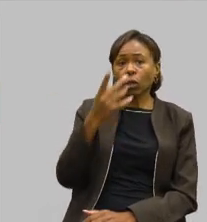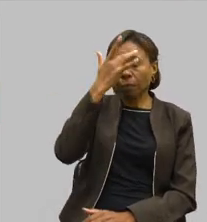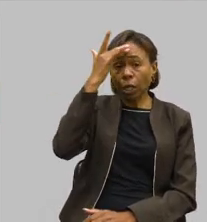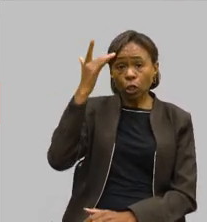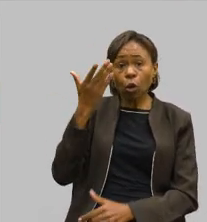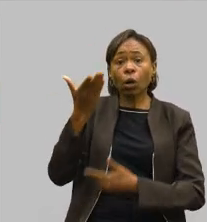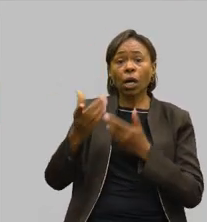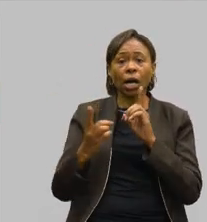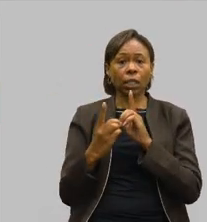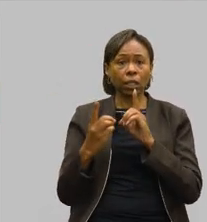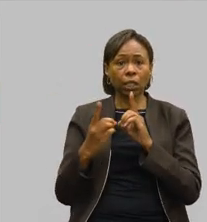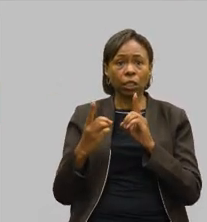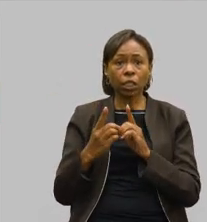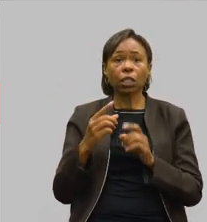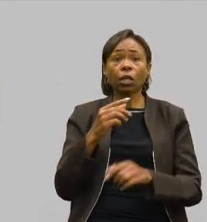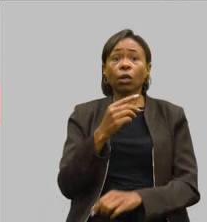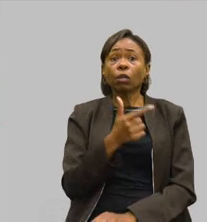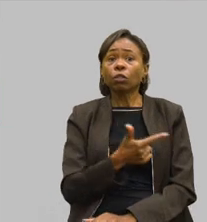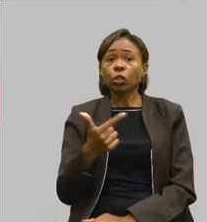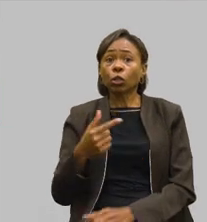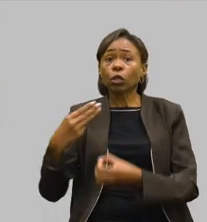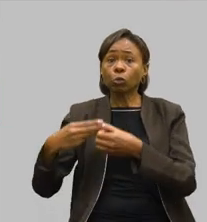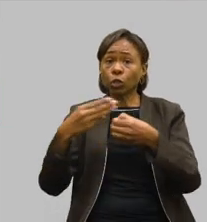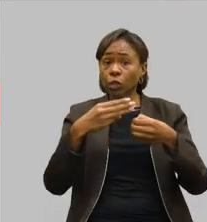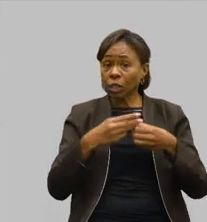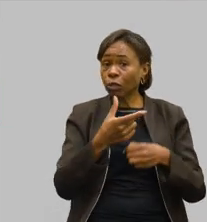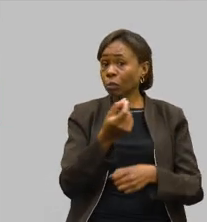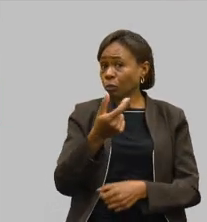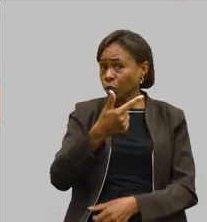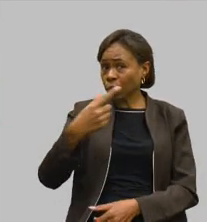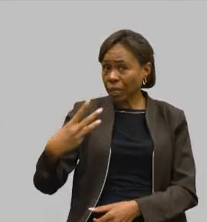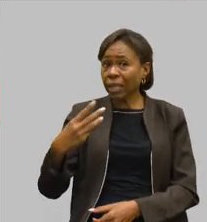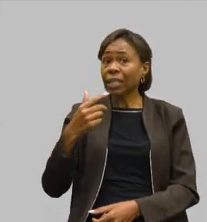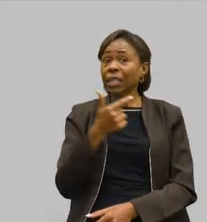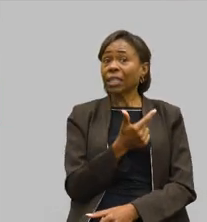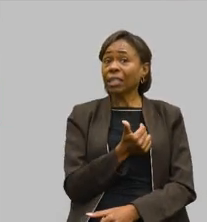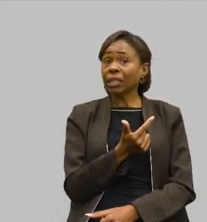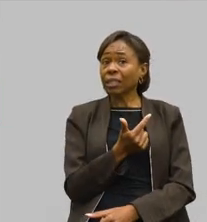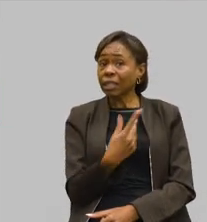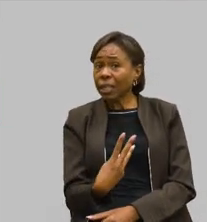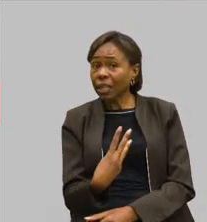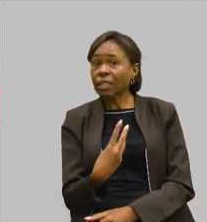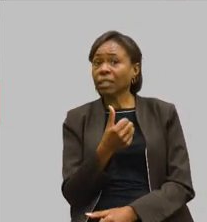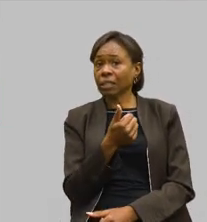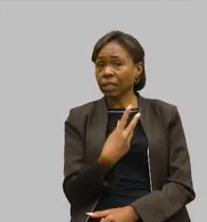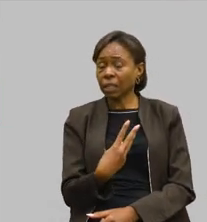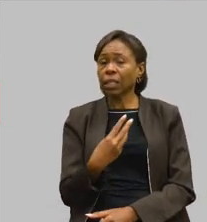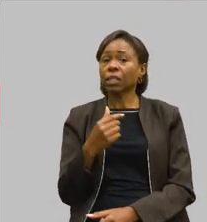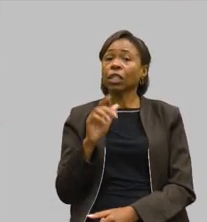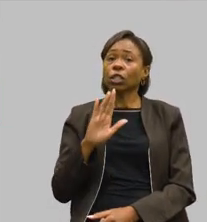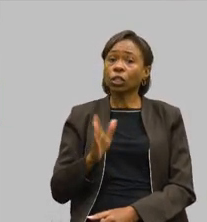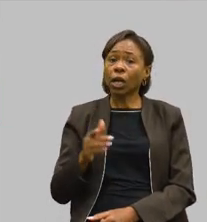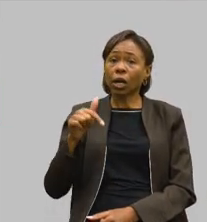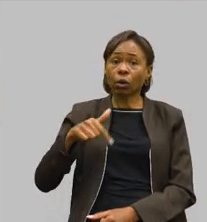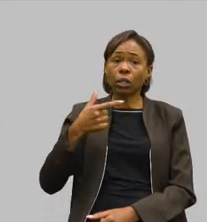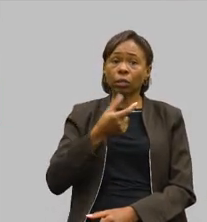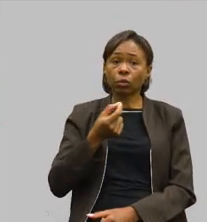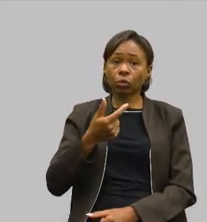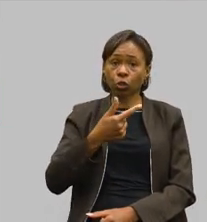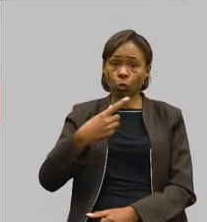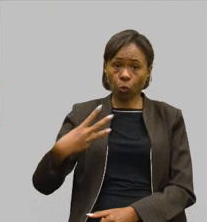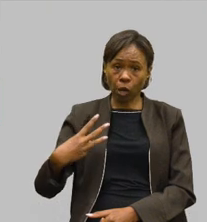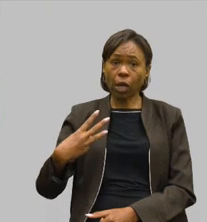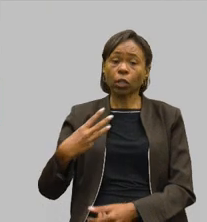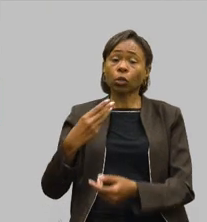e também 22 municípios com núcleos previstos ainda para este ano de 2024, sendo 13 deles com atividades já